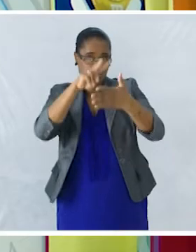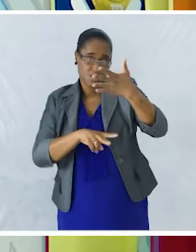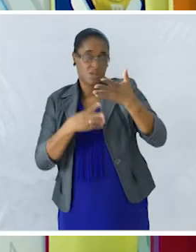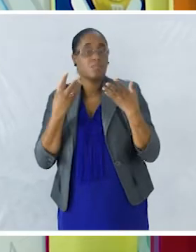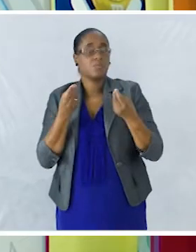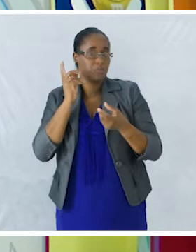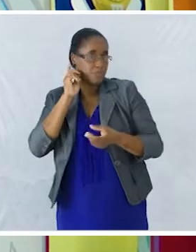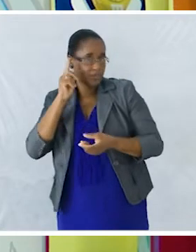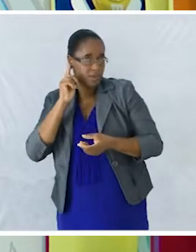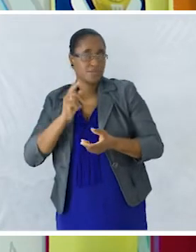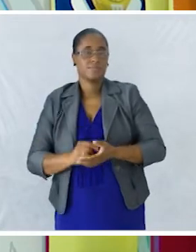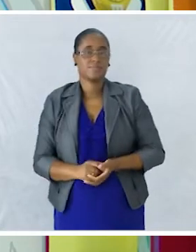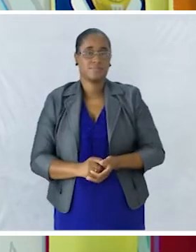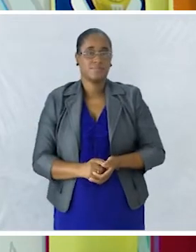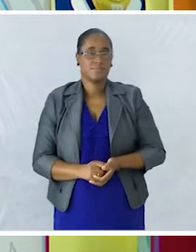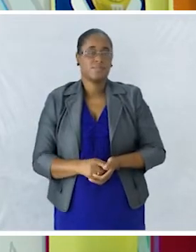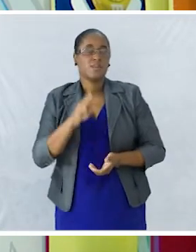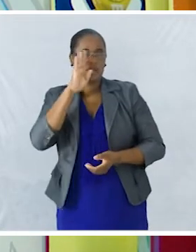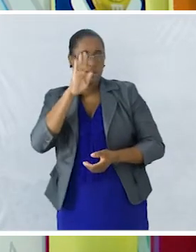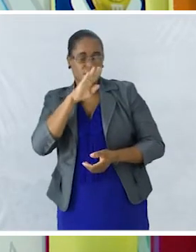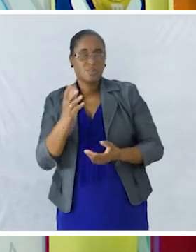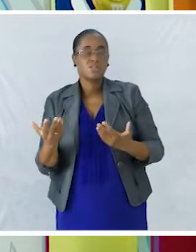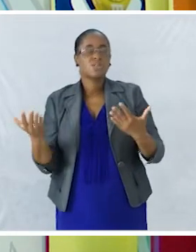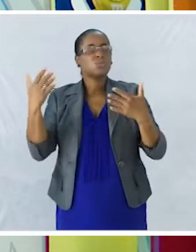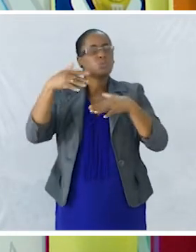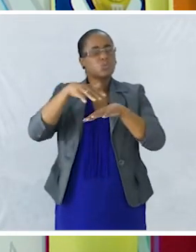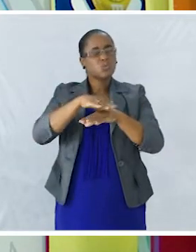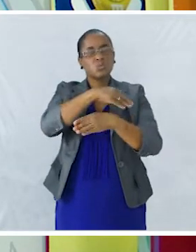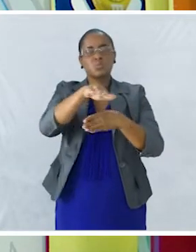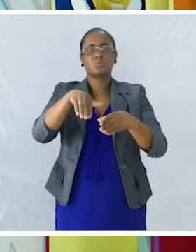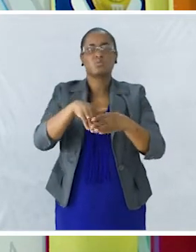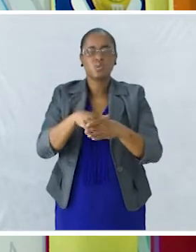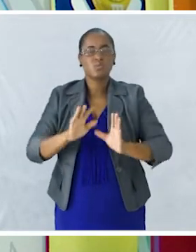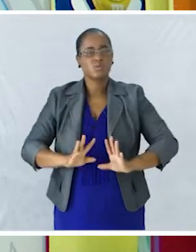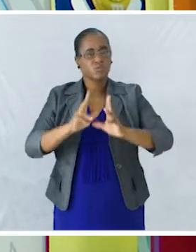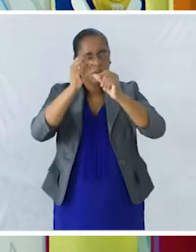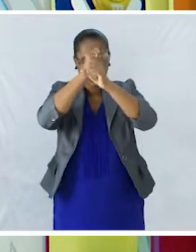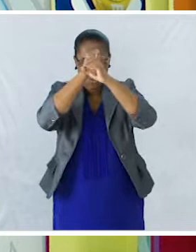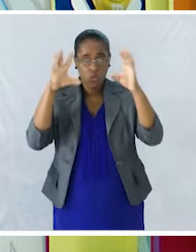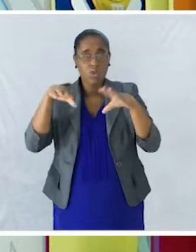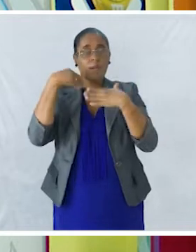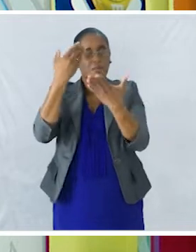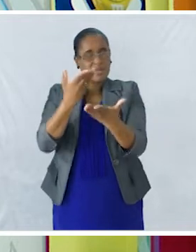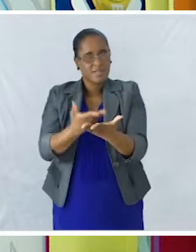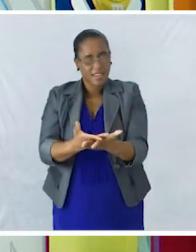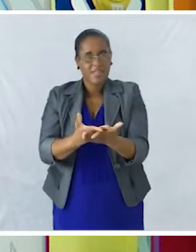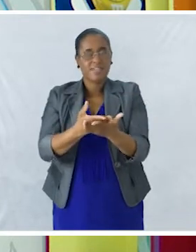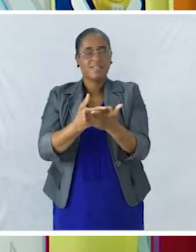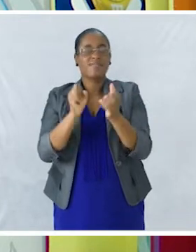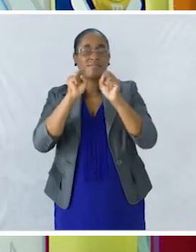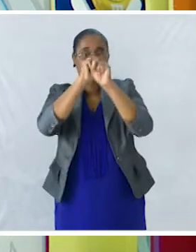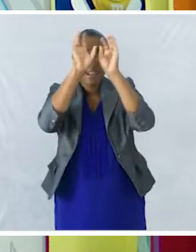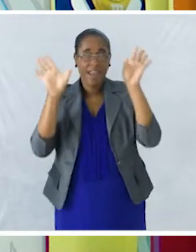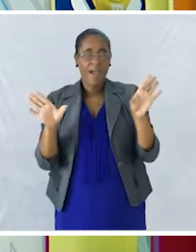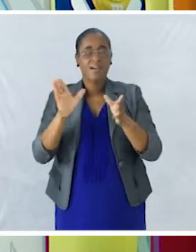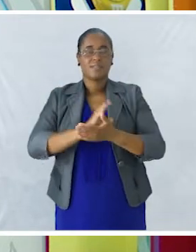importante Se a introdução O desenvolvimento E a conclusão Estão apresentados De forma clara